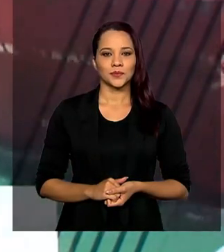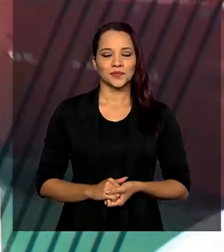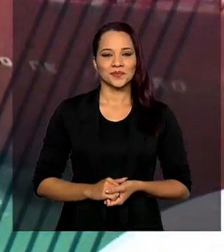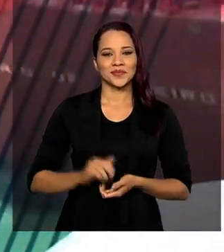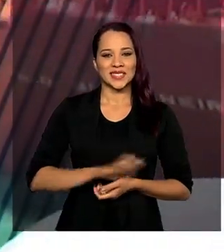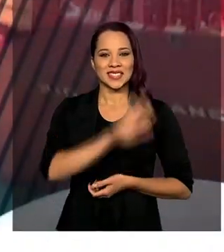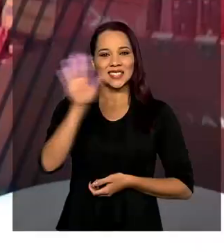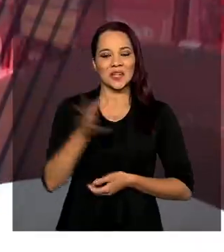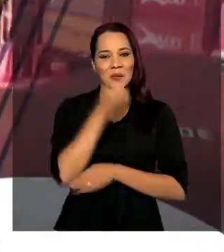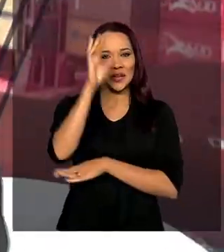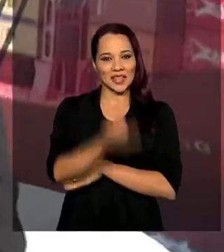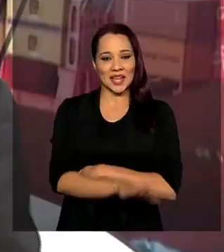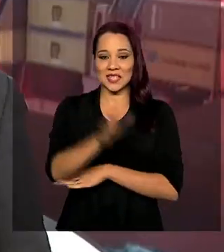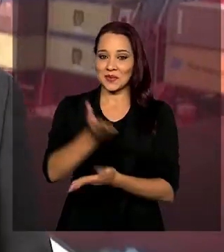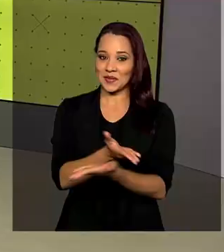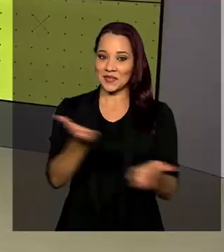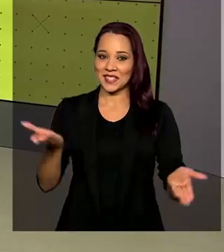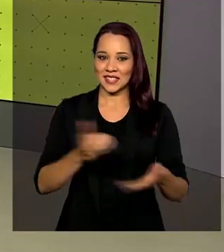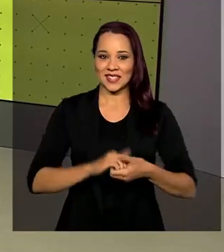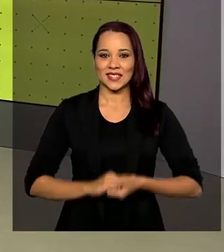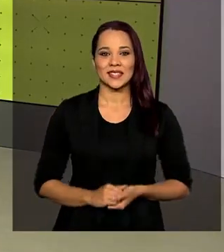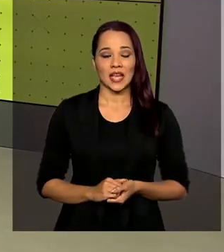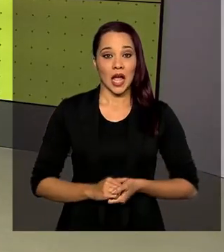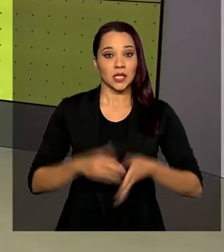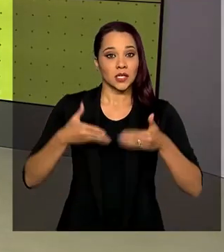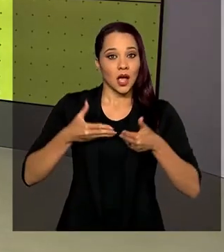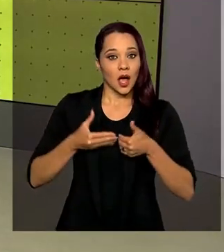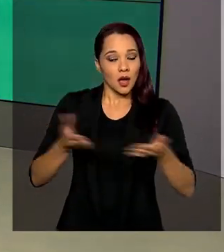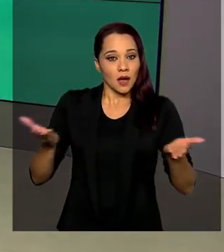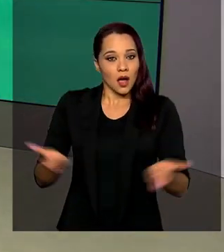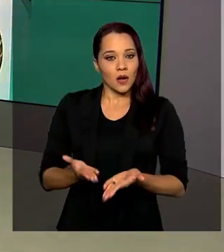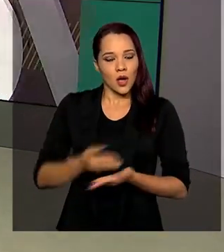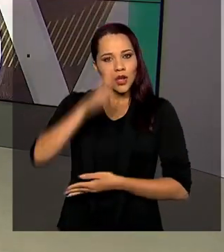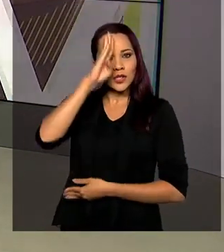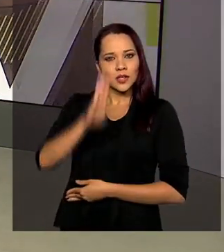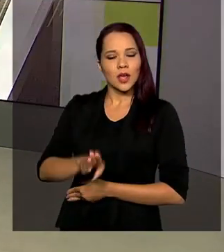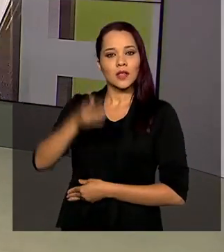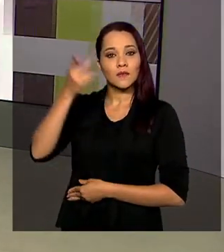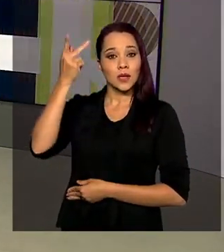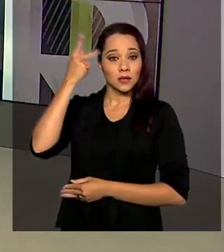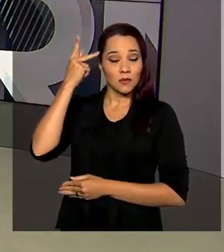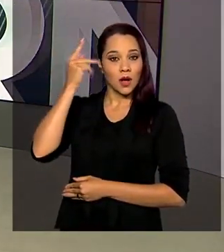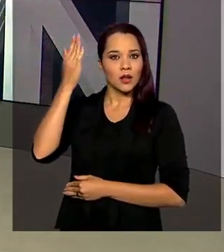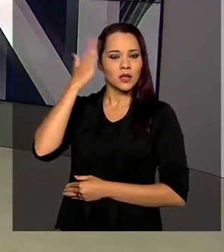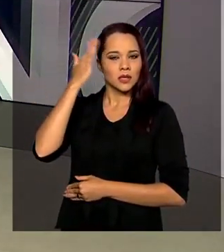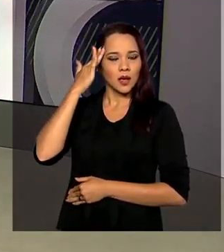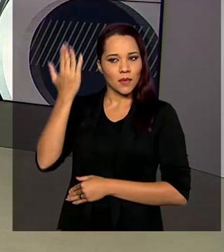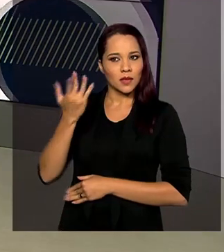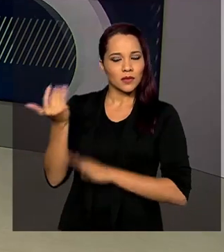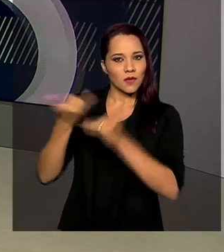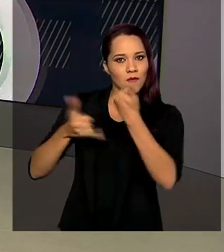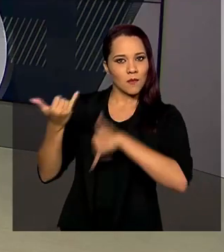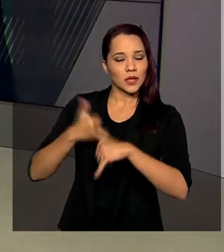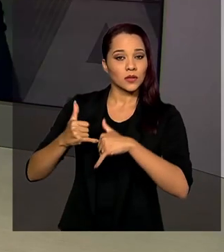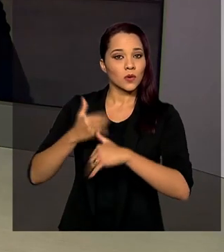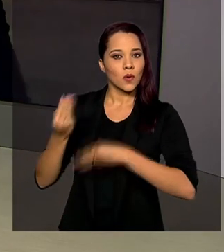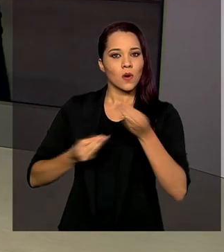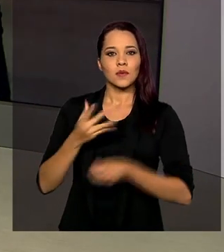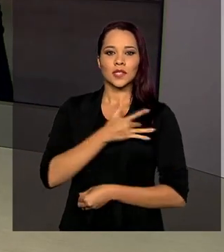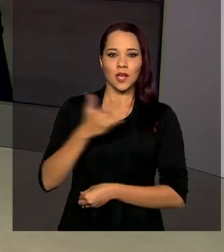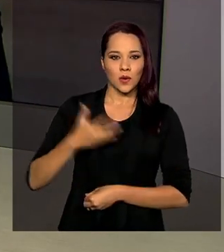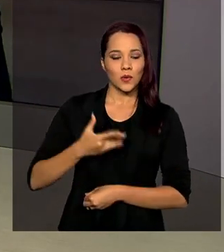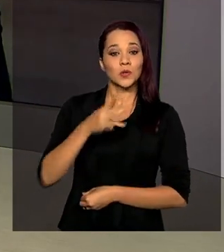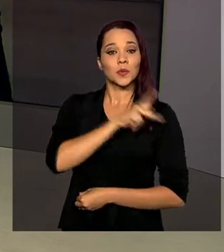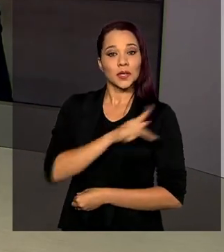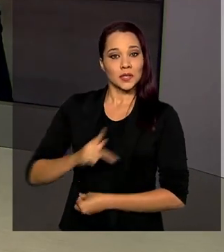Olá, boa tarde para você. A gente abre esta edição indo direto para São Paulo saber das últimas informações sobre o estado de saúde